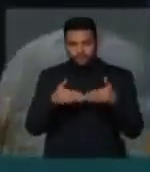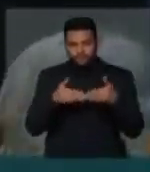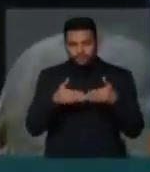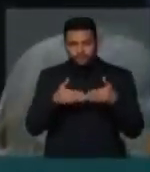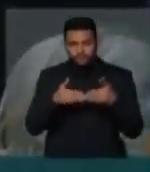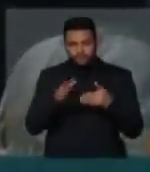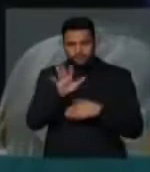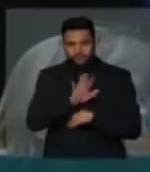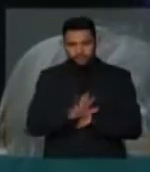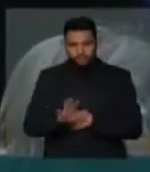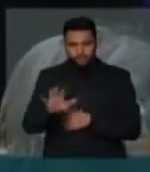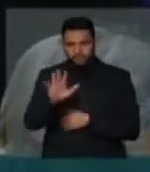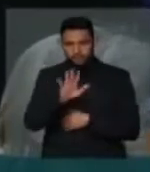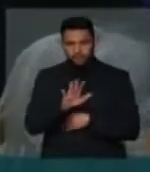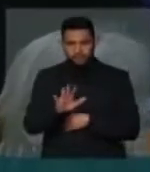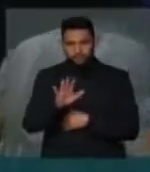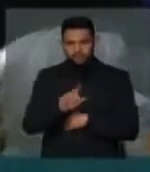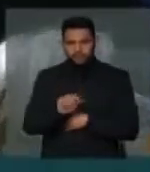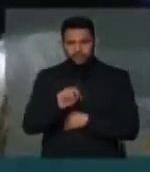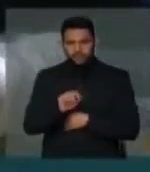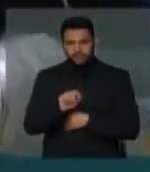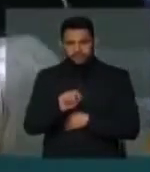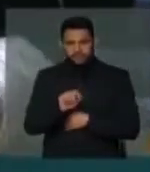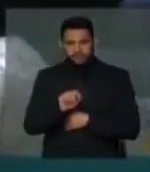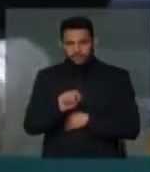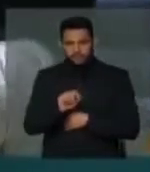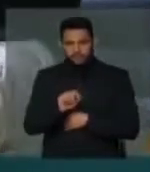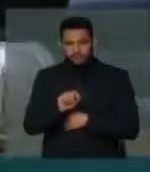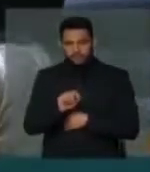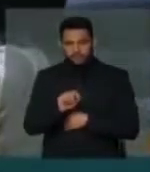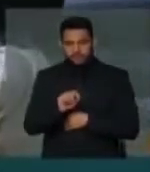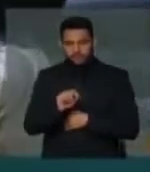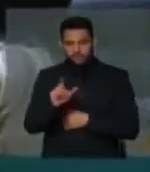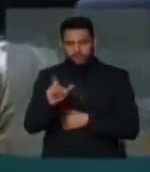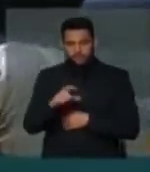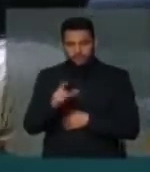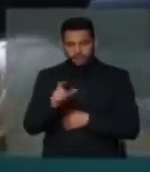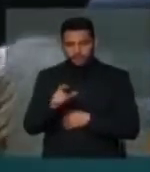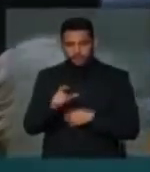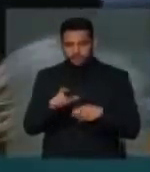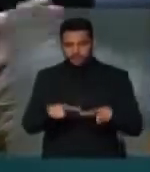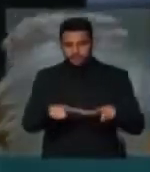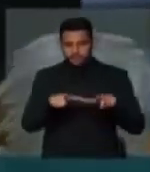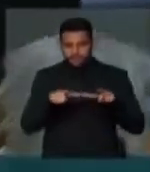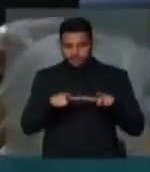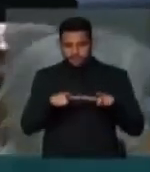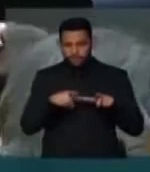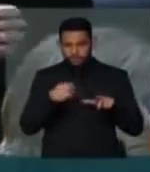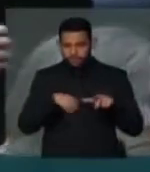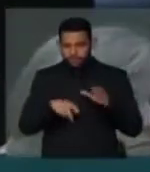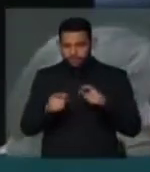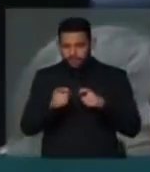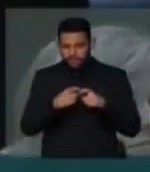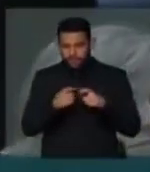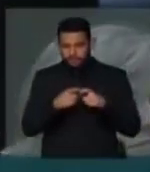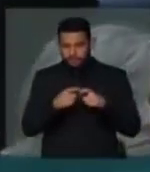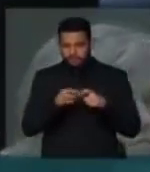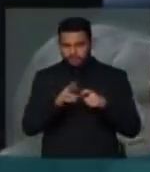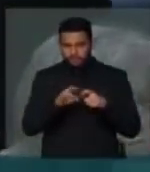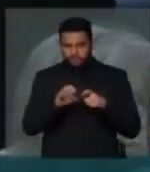nacional para que a habilitação dos médicos através da Associação Brasileira de Medicina...